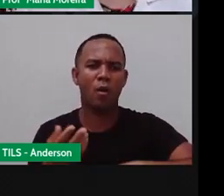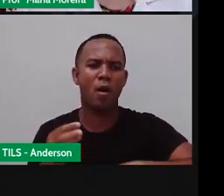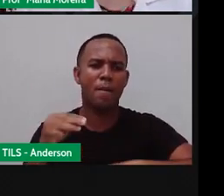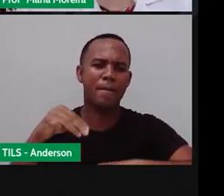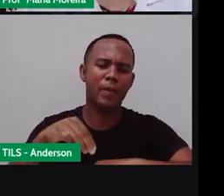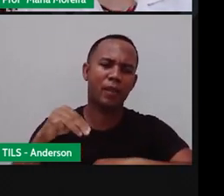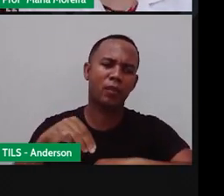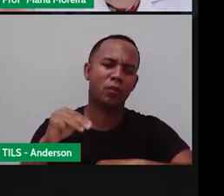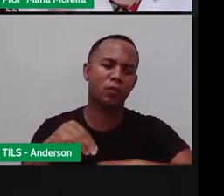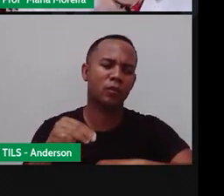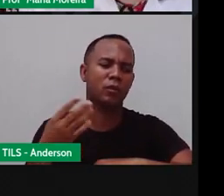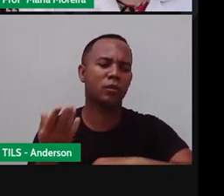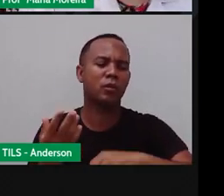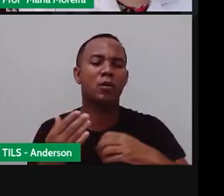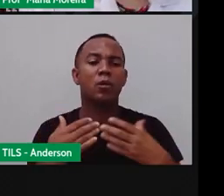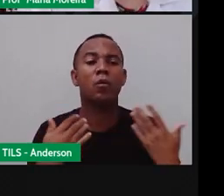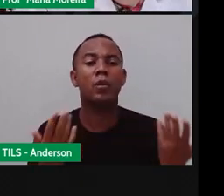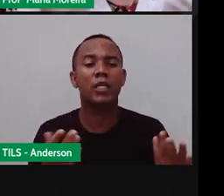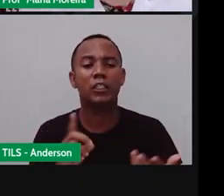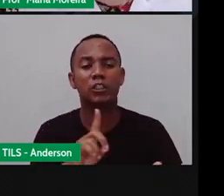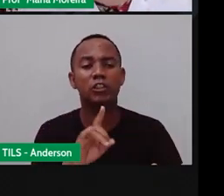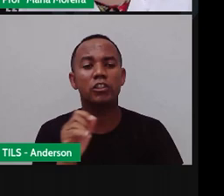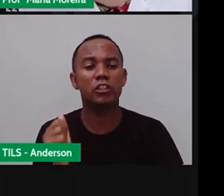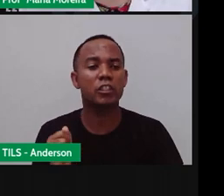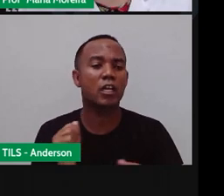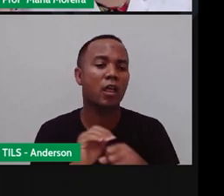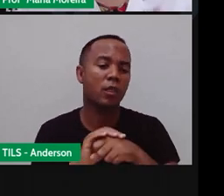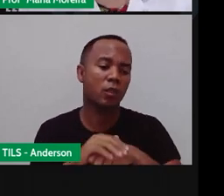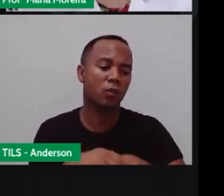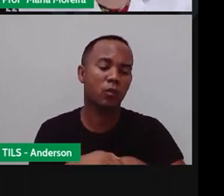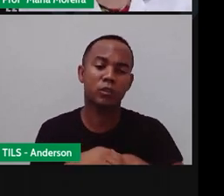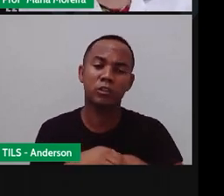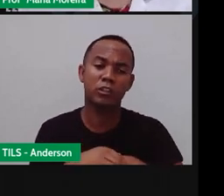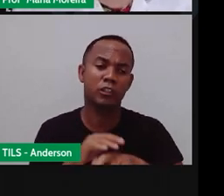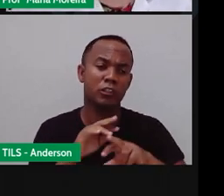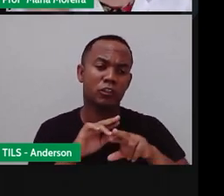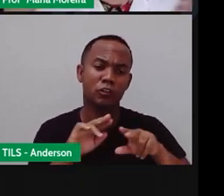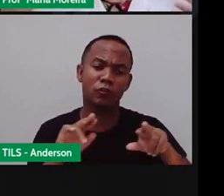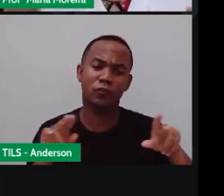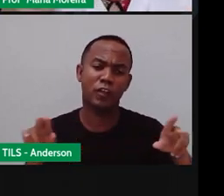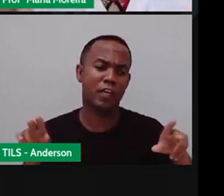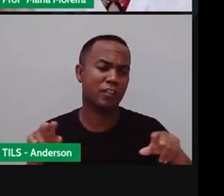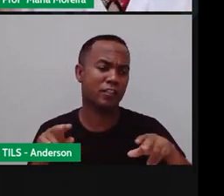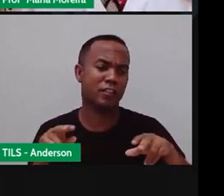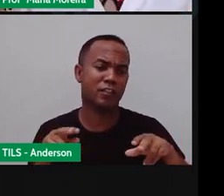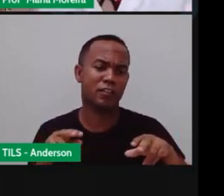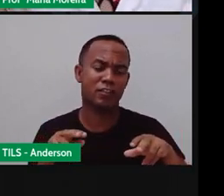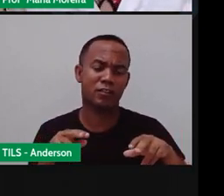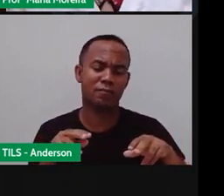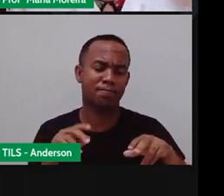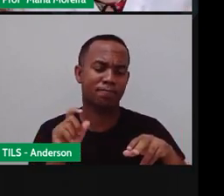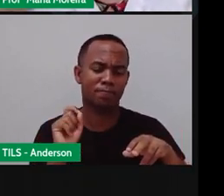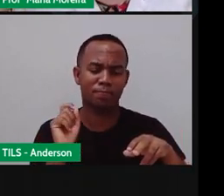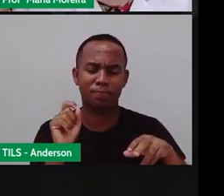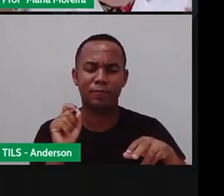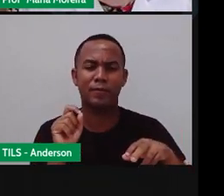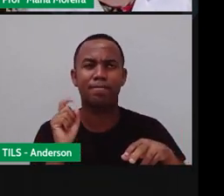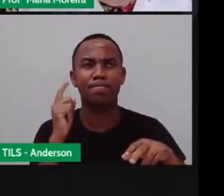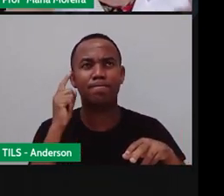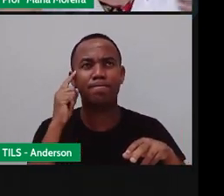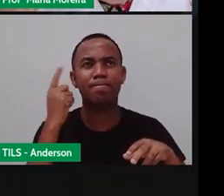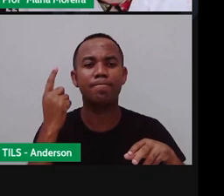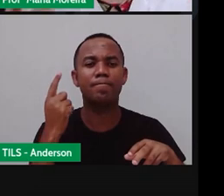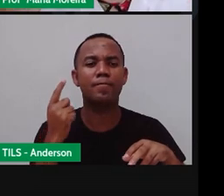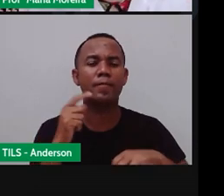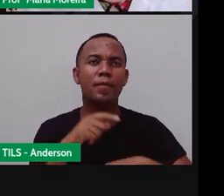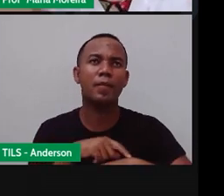minutos em segundos, do dia, da noite, várias coisas que a gente vai, na verdade, tendo uma retomada